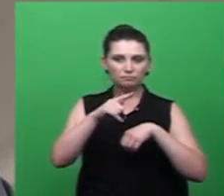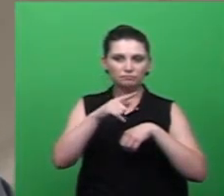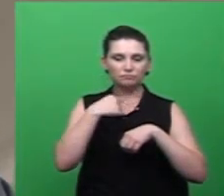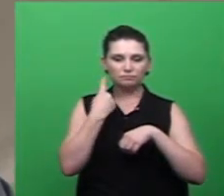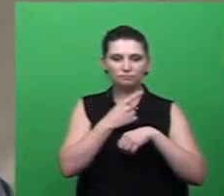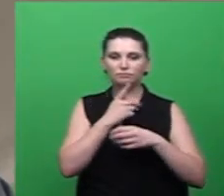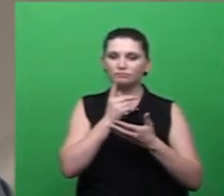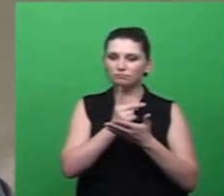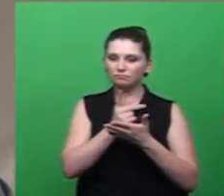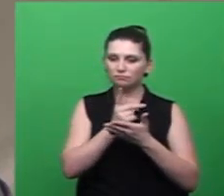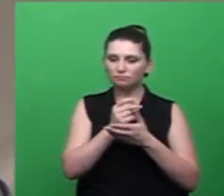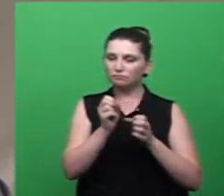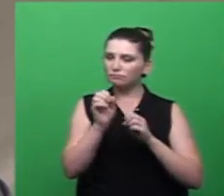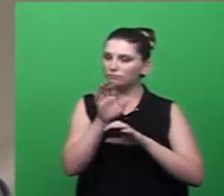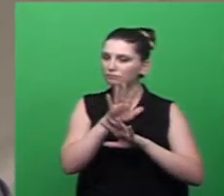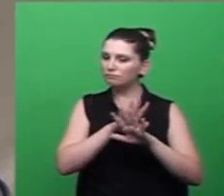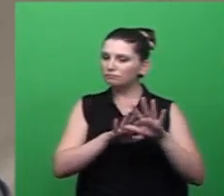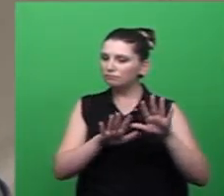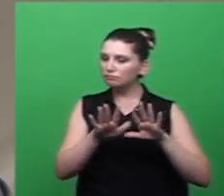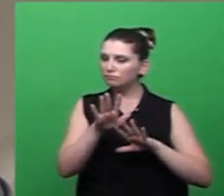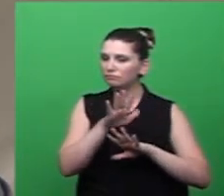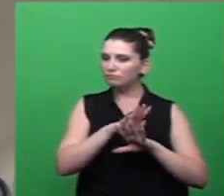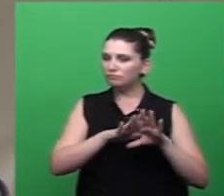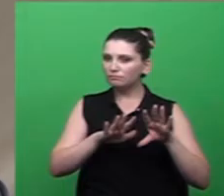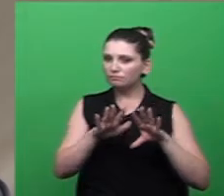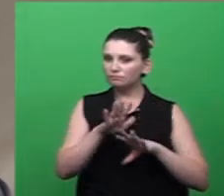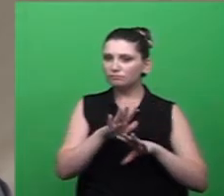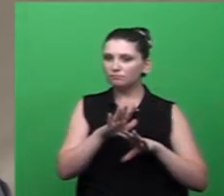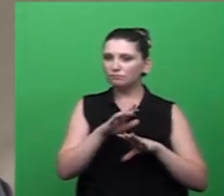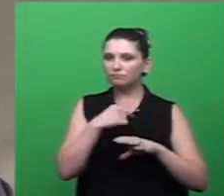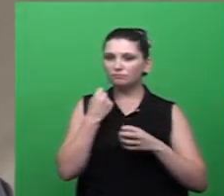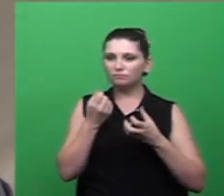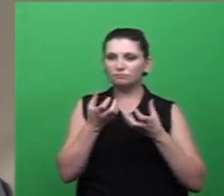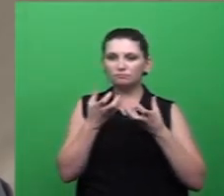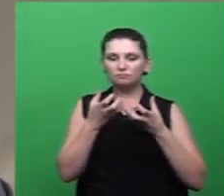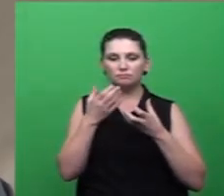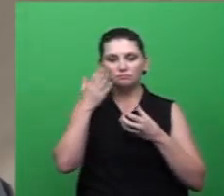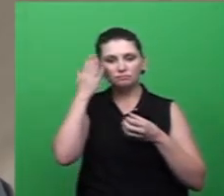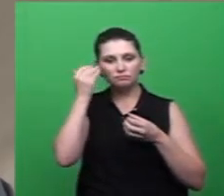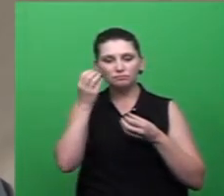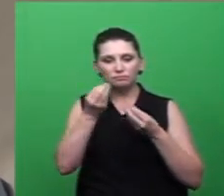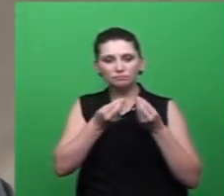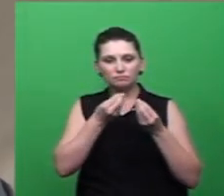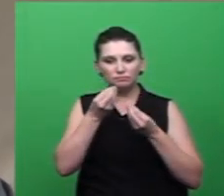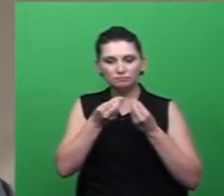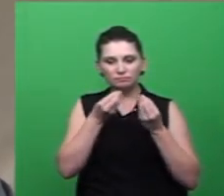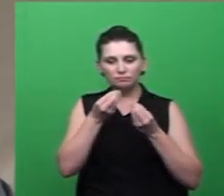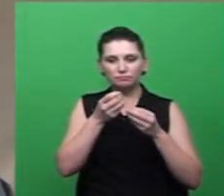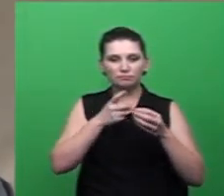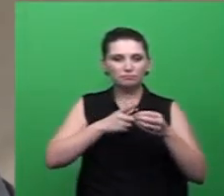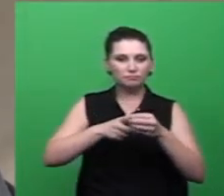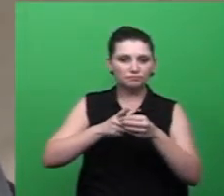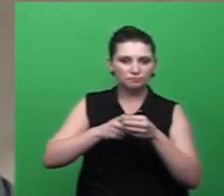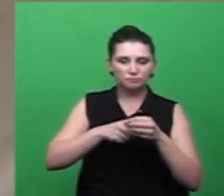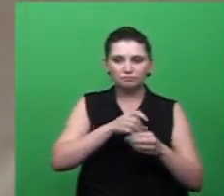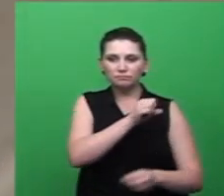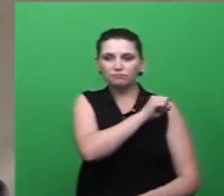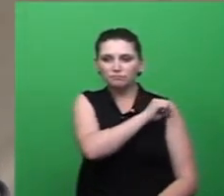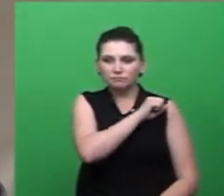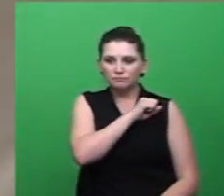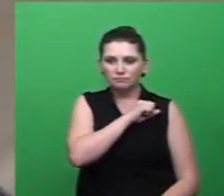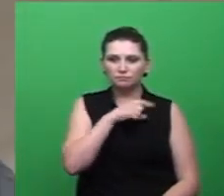atenção e uma inteligência por trás do combate ao Aedes, que é o reflexo da nossa cidade e dos números que a gente apresenta aqui hoje para vocês.